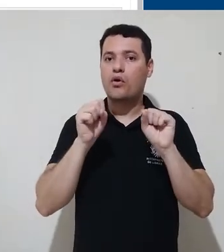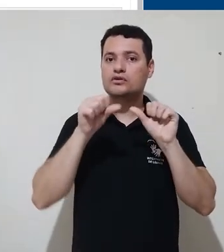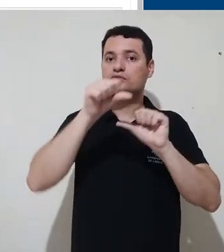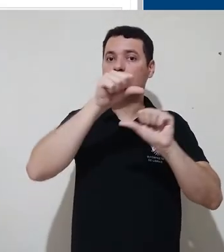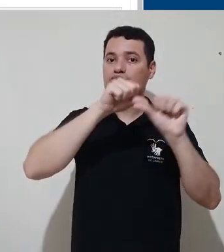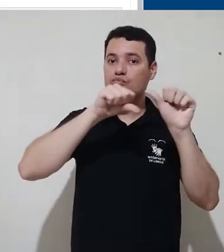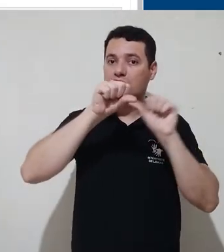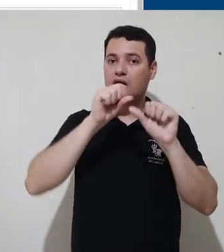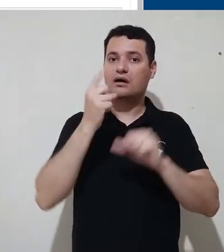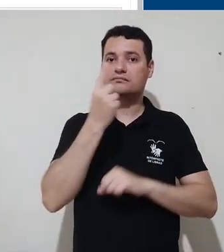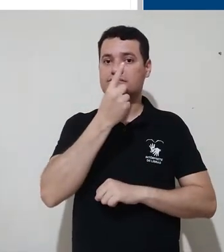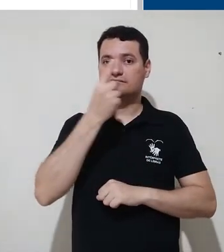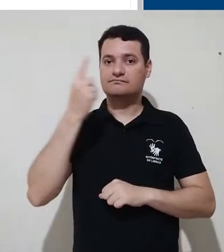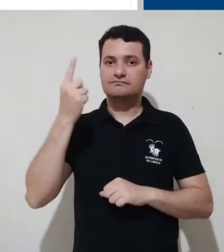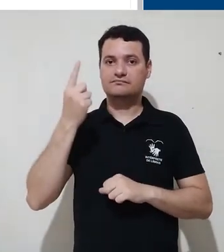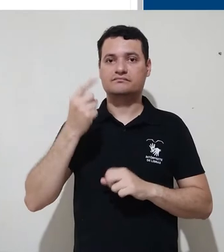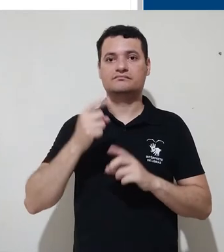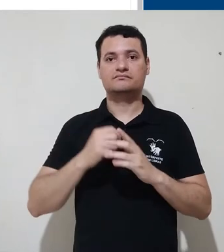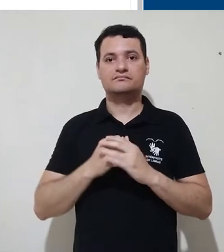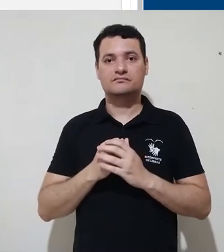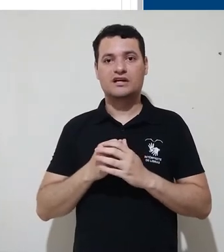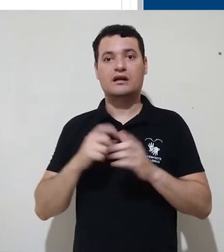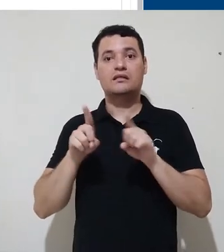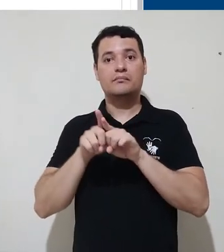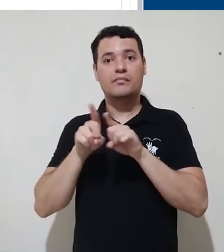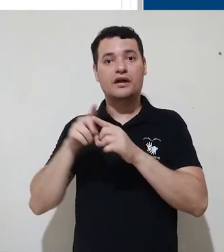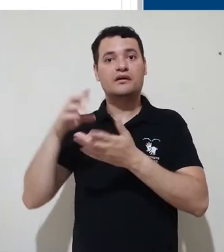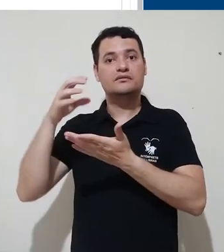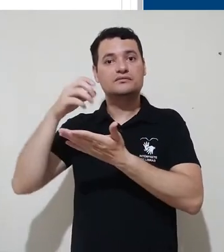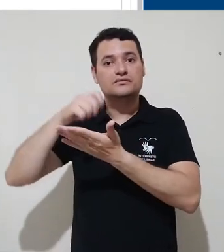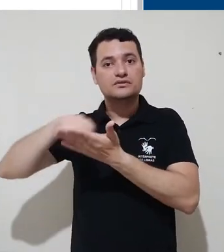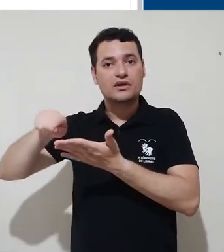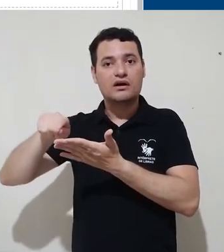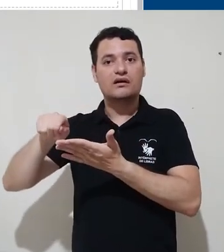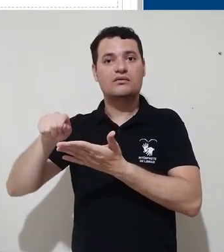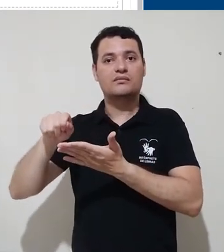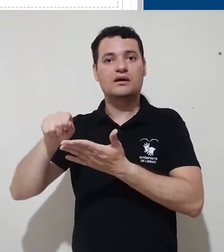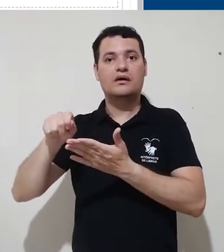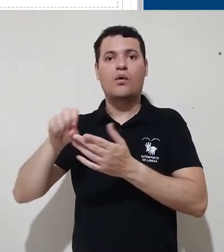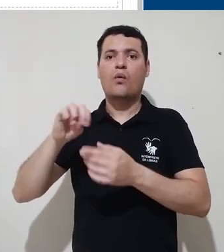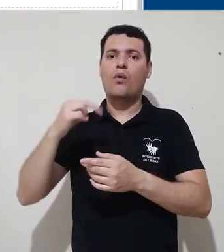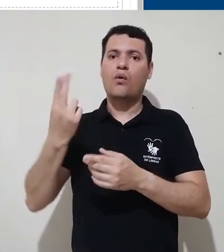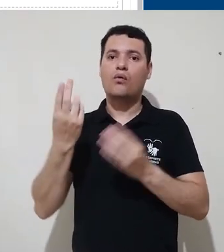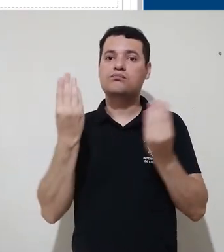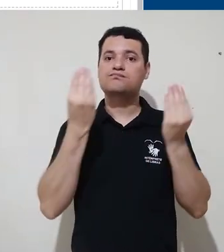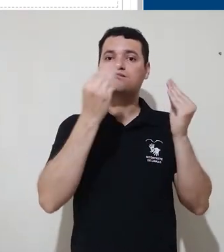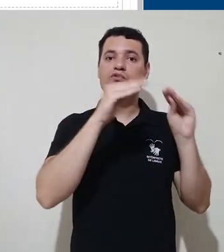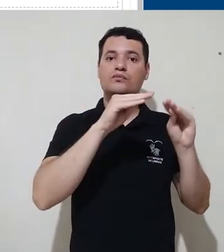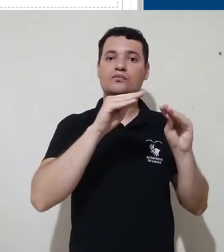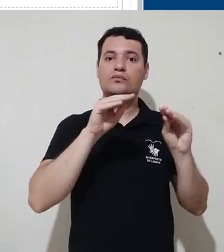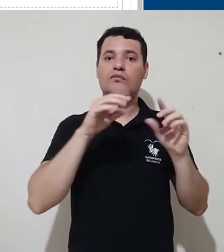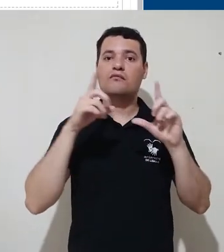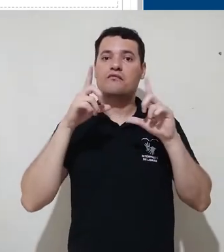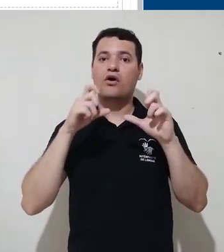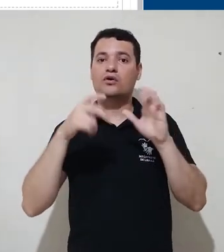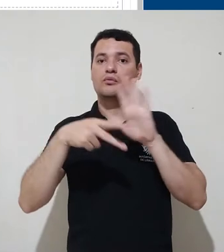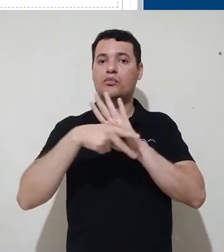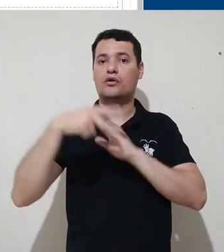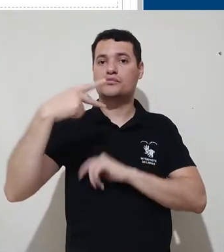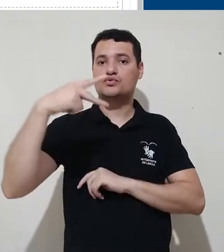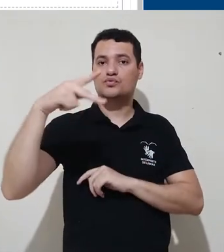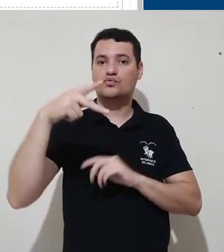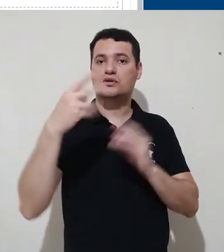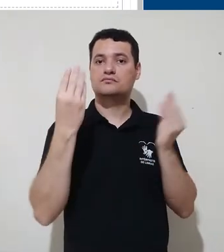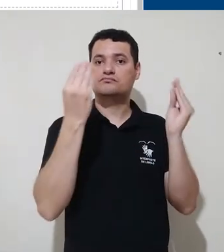está correta. Você pode vir aqui e fazer as alterações, colocar descrições e inclusive inserir a sua imagem.